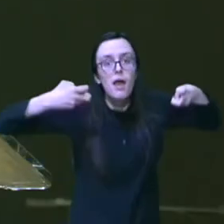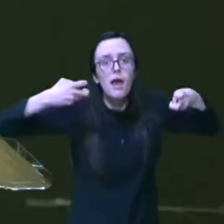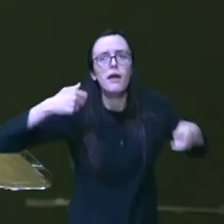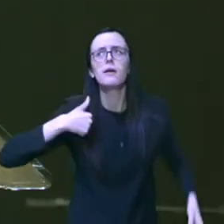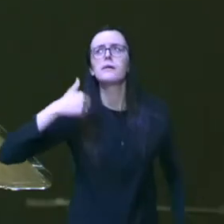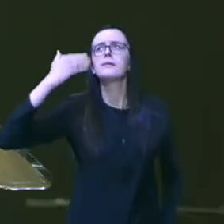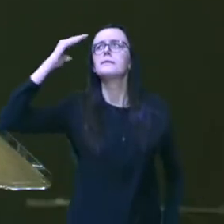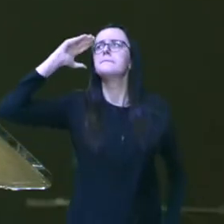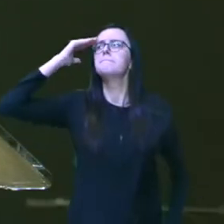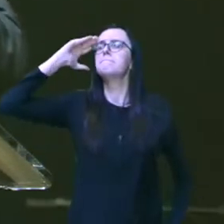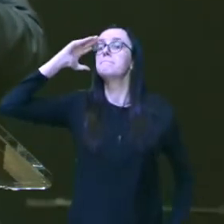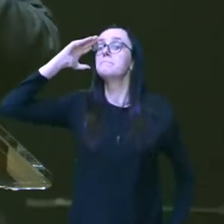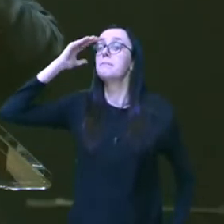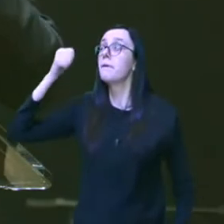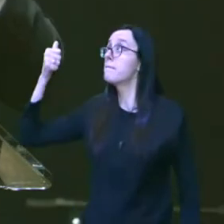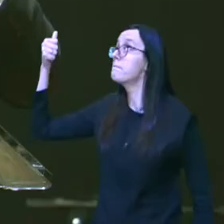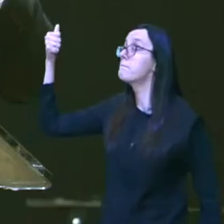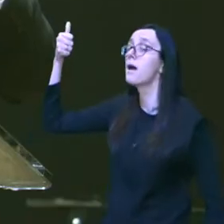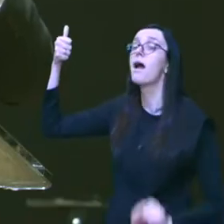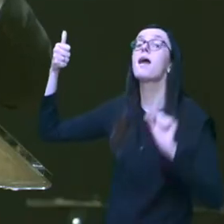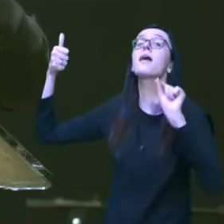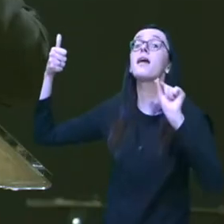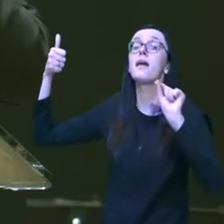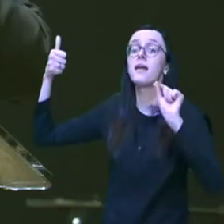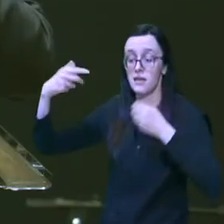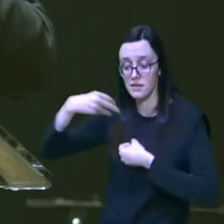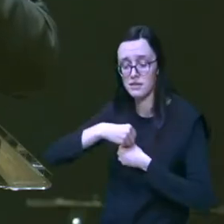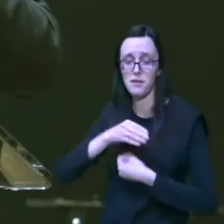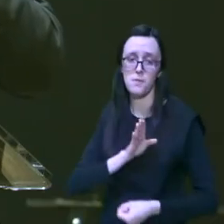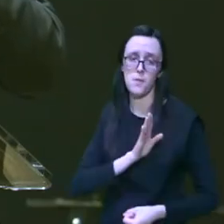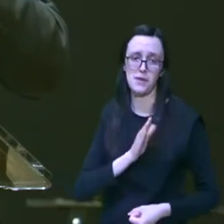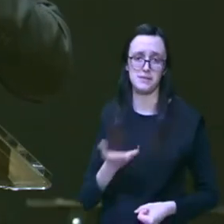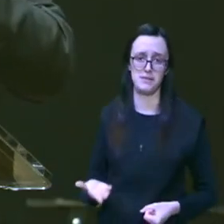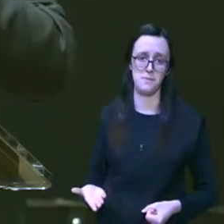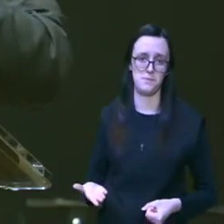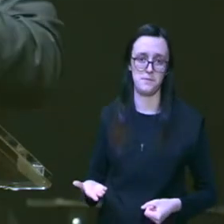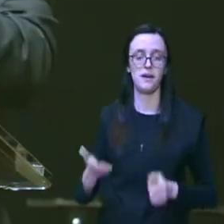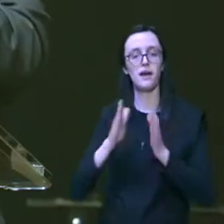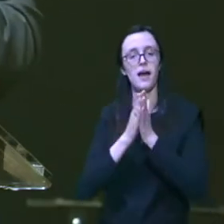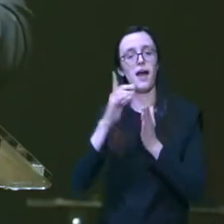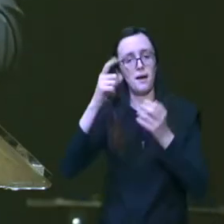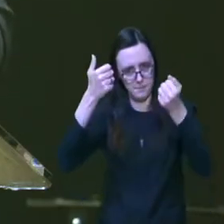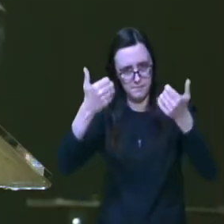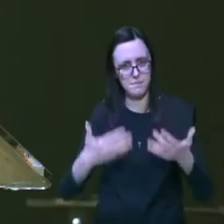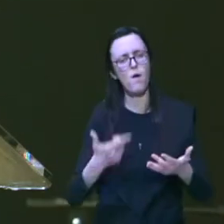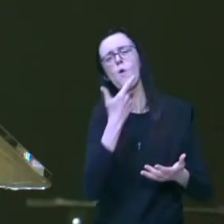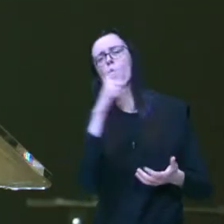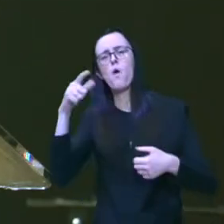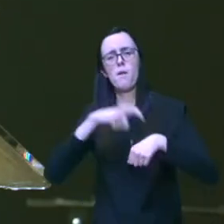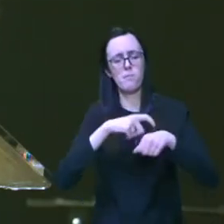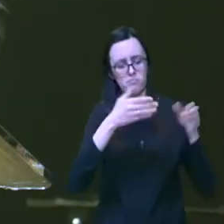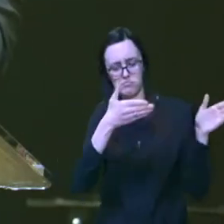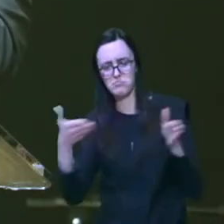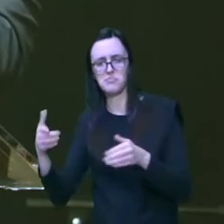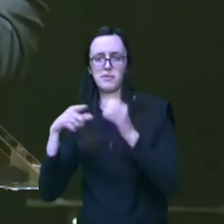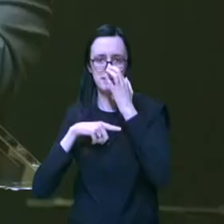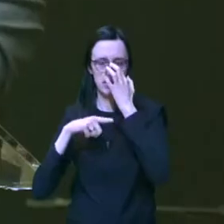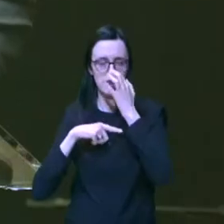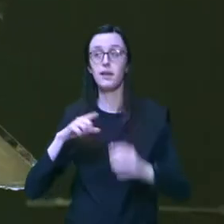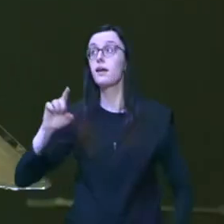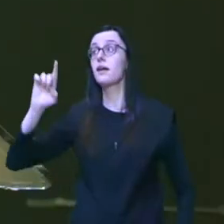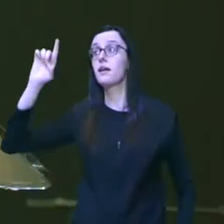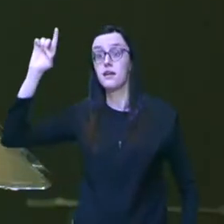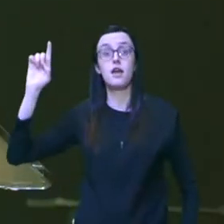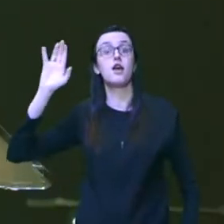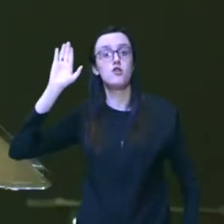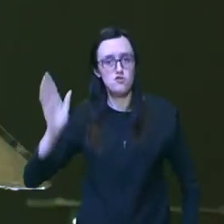quem tinha de ser o primeiro no seu coração a Bíblia vai mostrar isso em outros momentos o quanto Deus